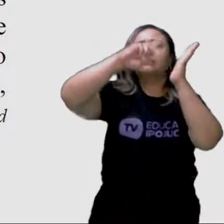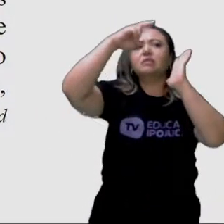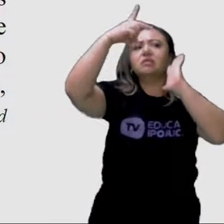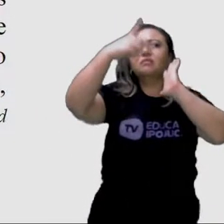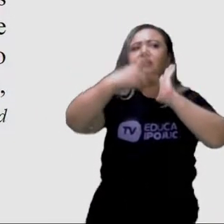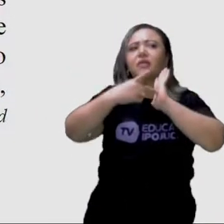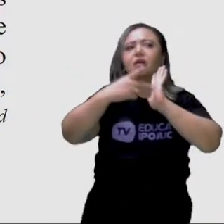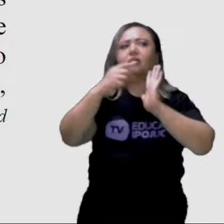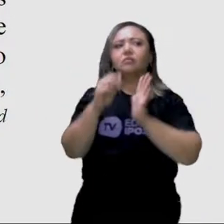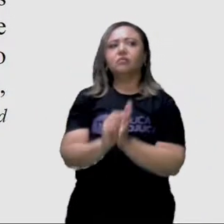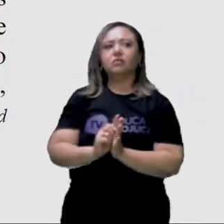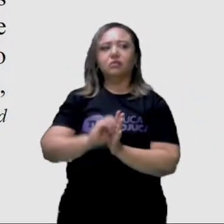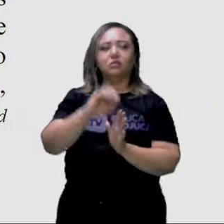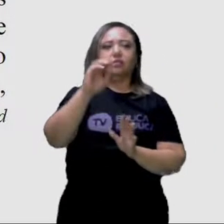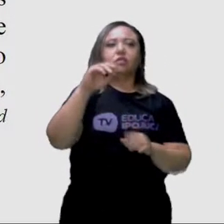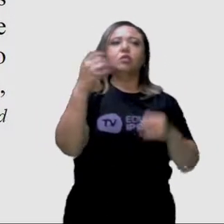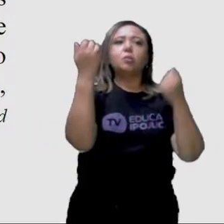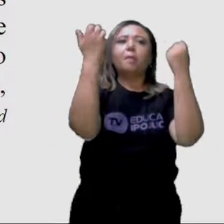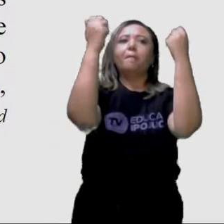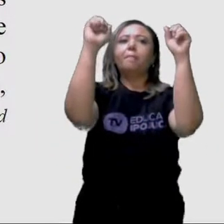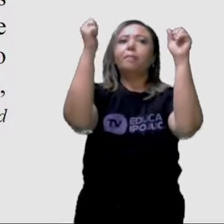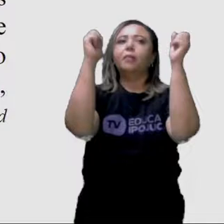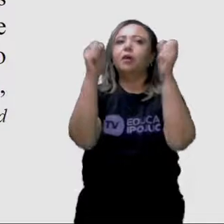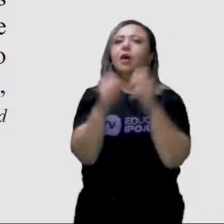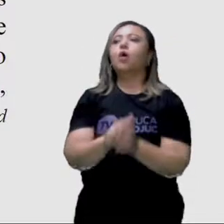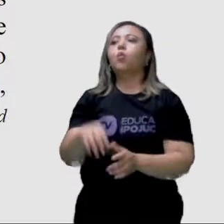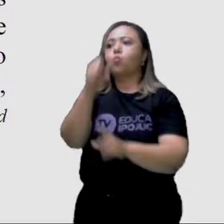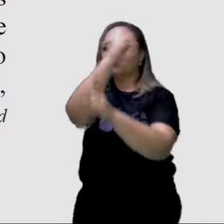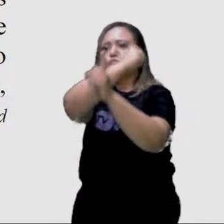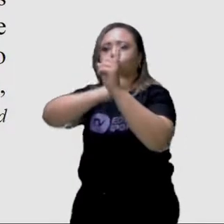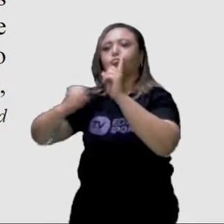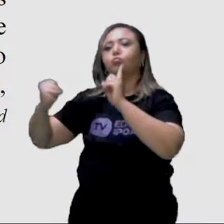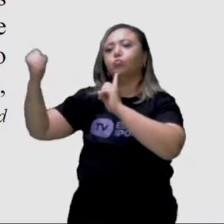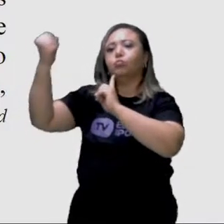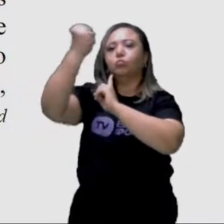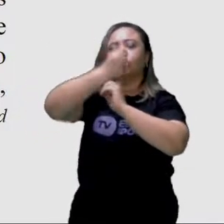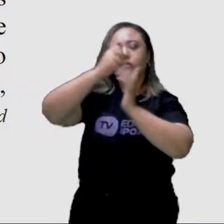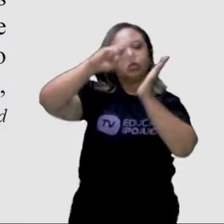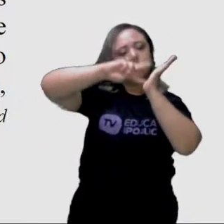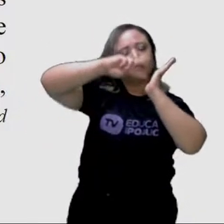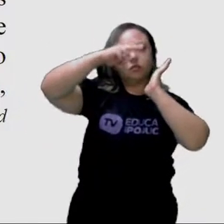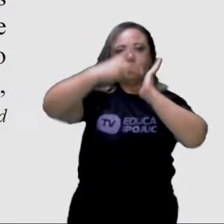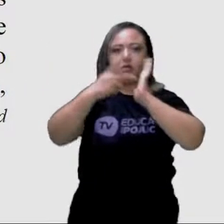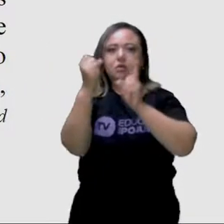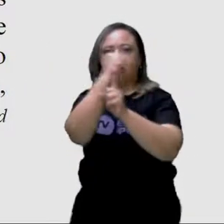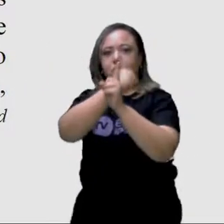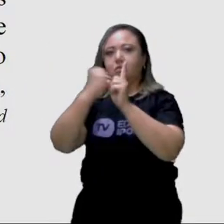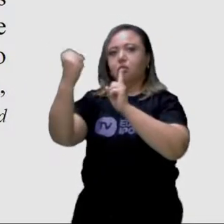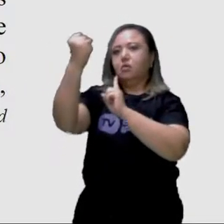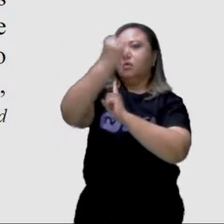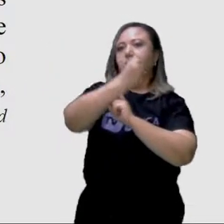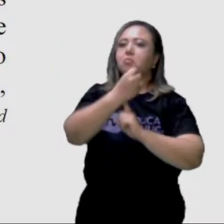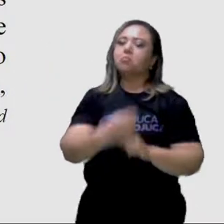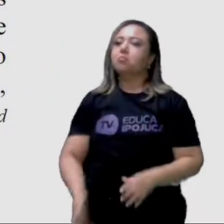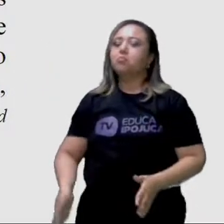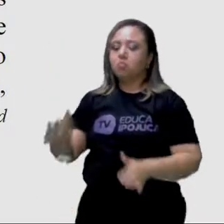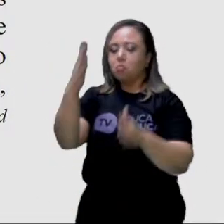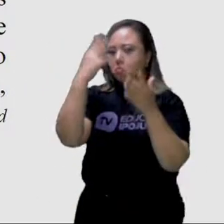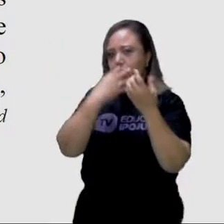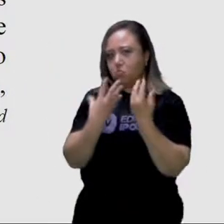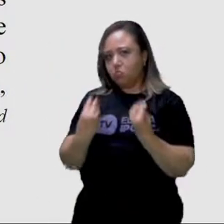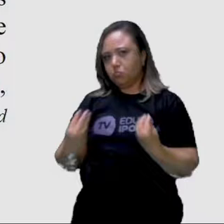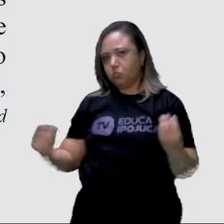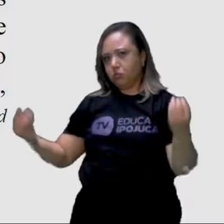higienista? O movimento higienista foi um movimento social que envolveu intelectuais de diversas áreas, tais como medicina,